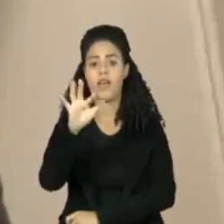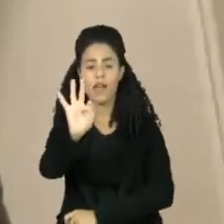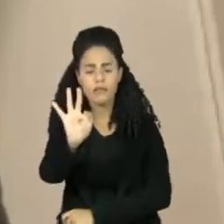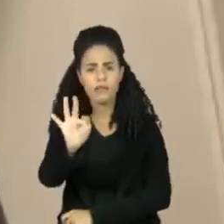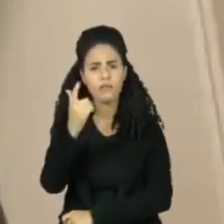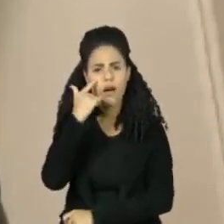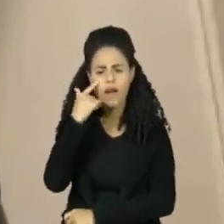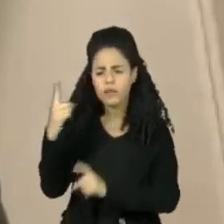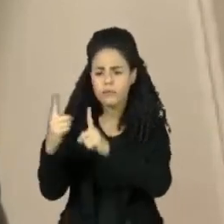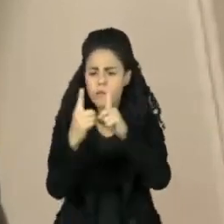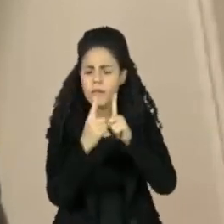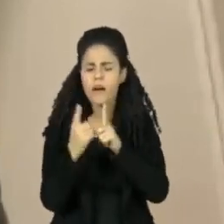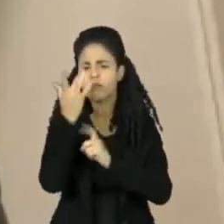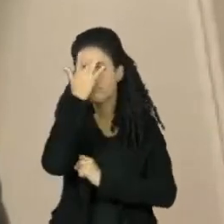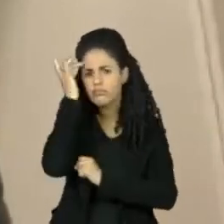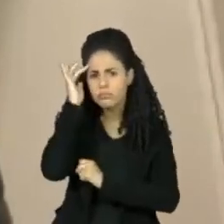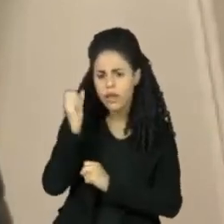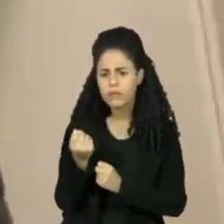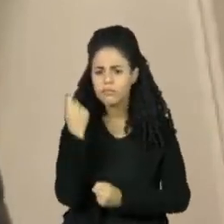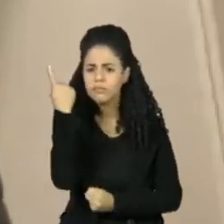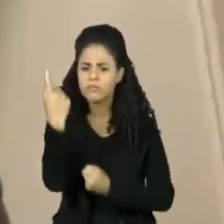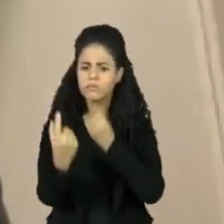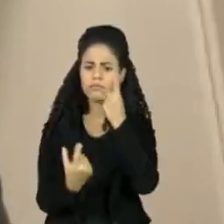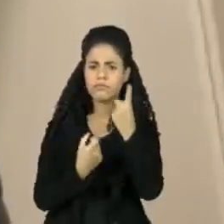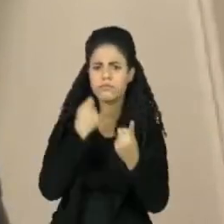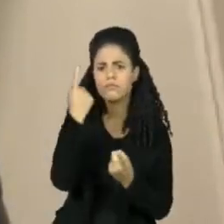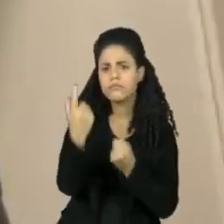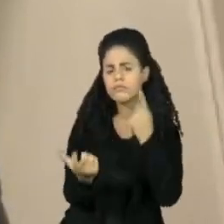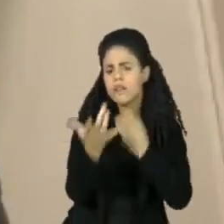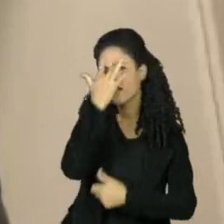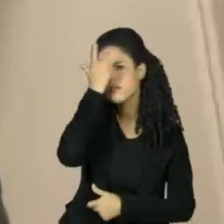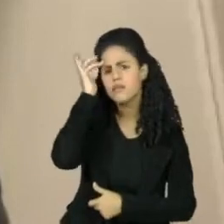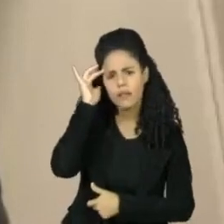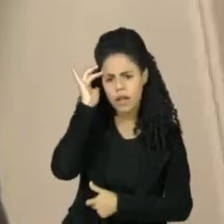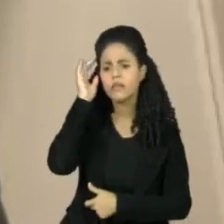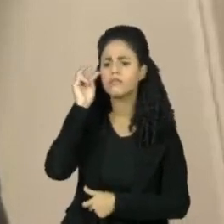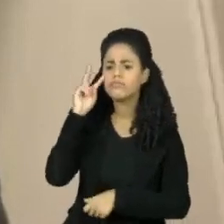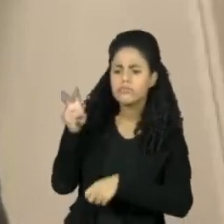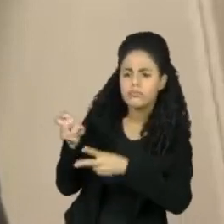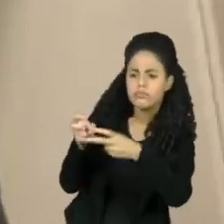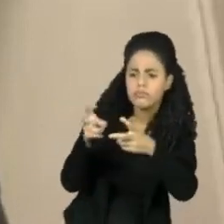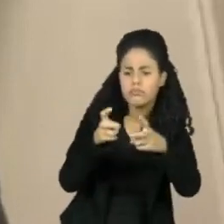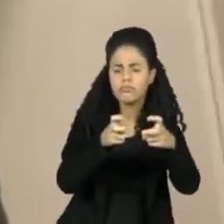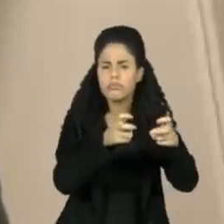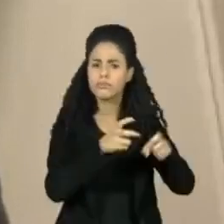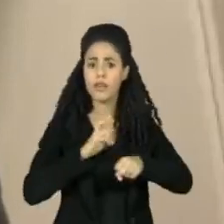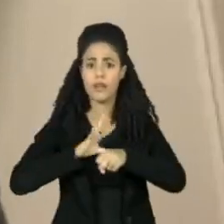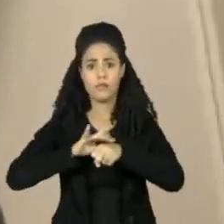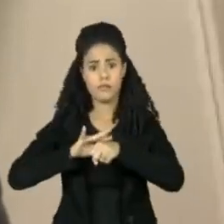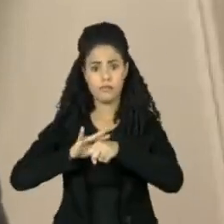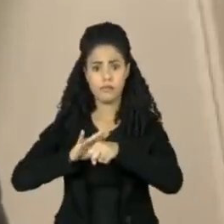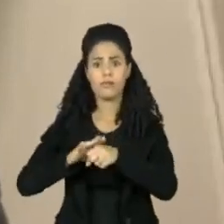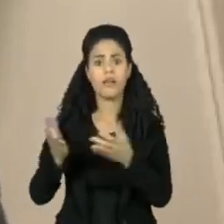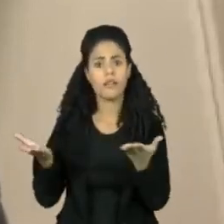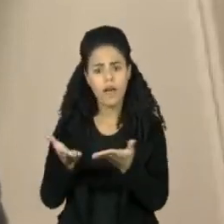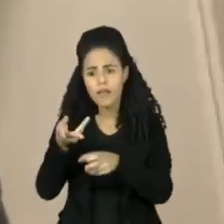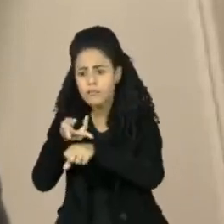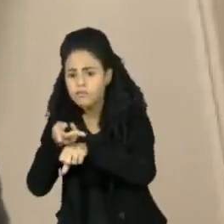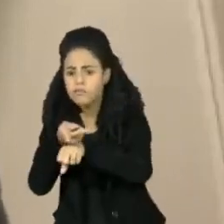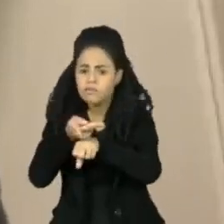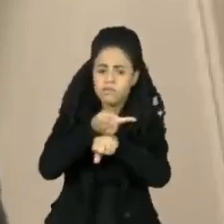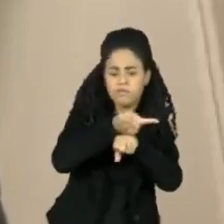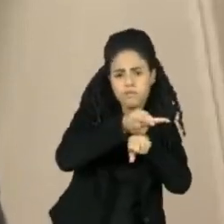atendimento especializado, tem visto muitos casos com um incremento significativo das últimas duas semanas. A busca de